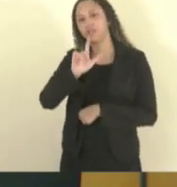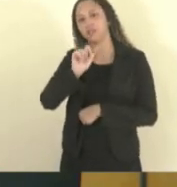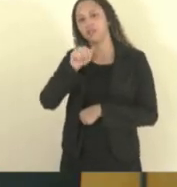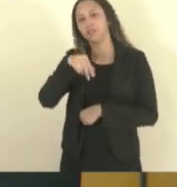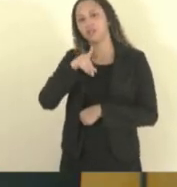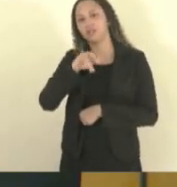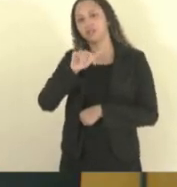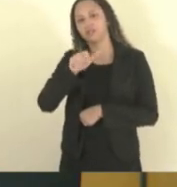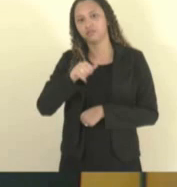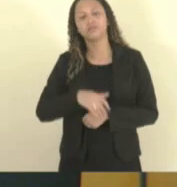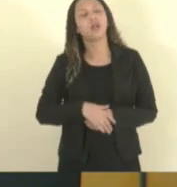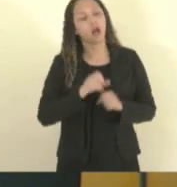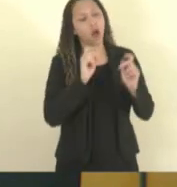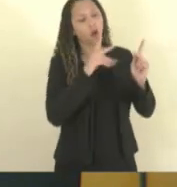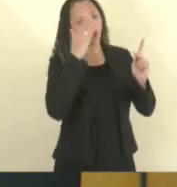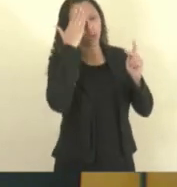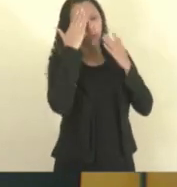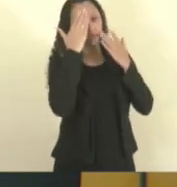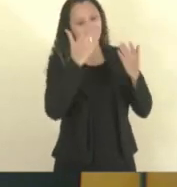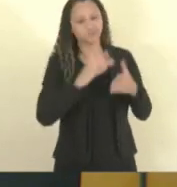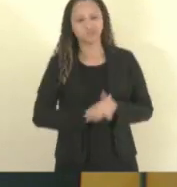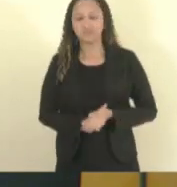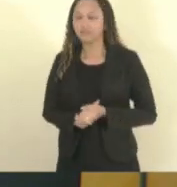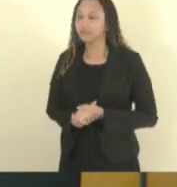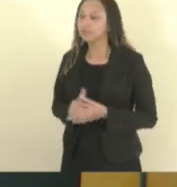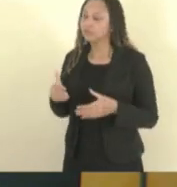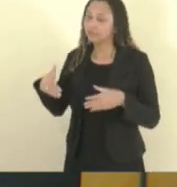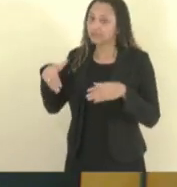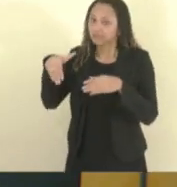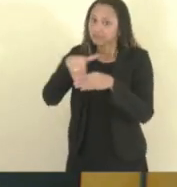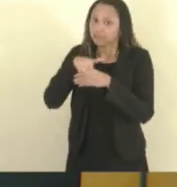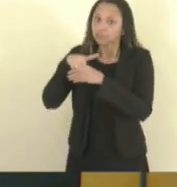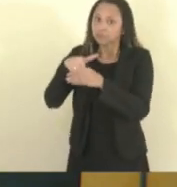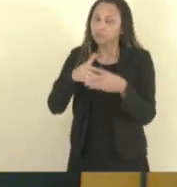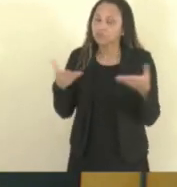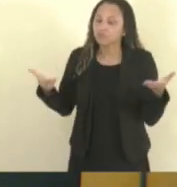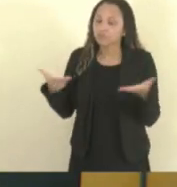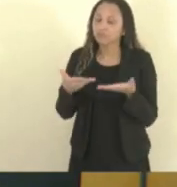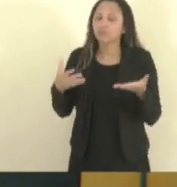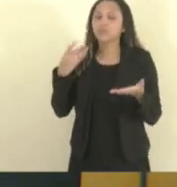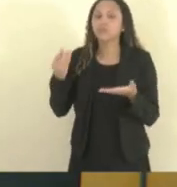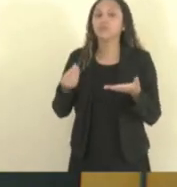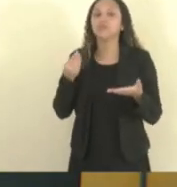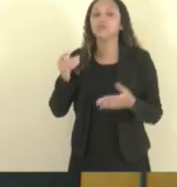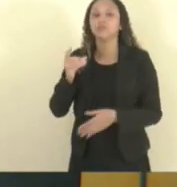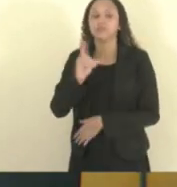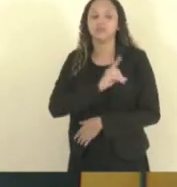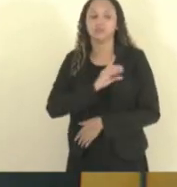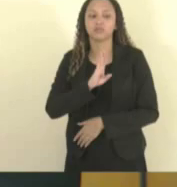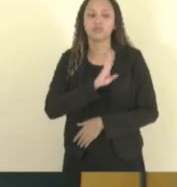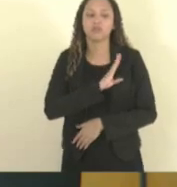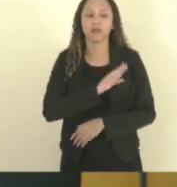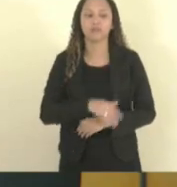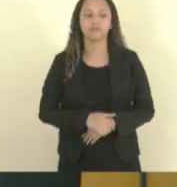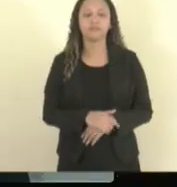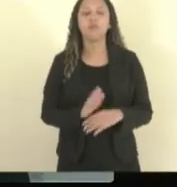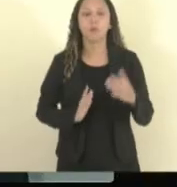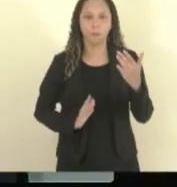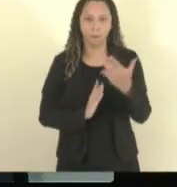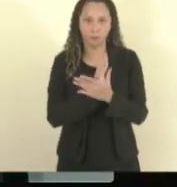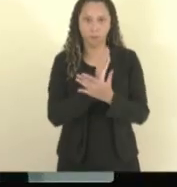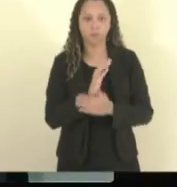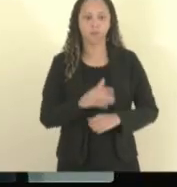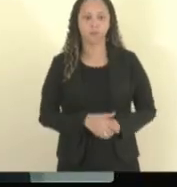presidente. Muito obrigado. Em votação. Como vota o deputado Danilo Baense? Como vota? Pela aprovação, presidente.